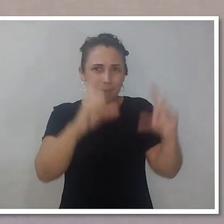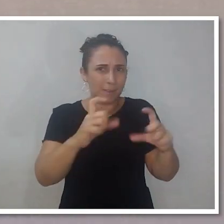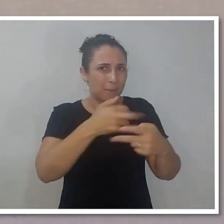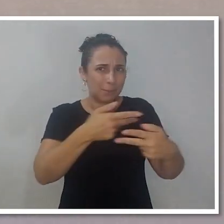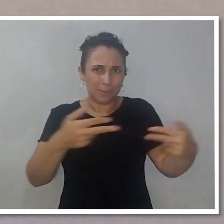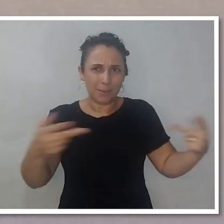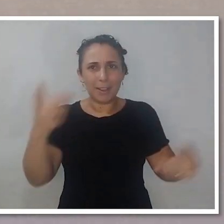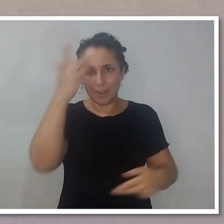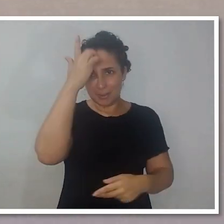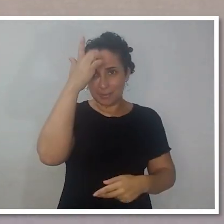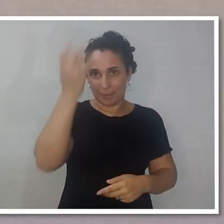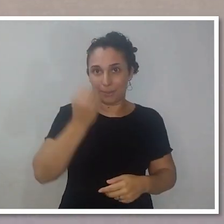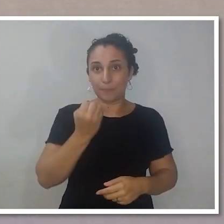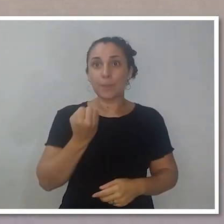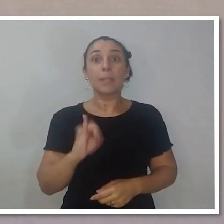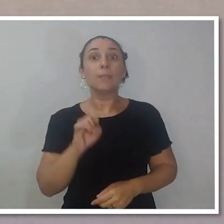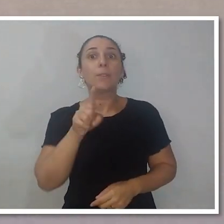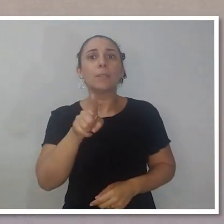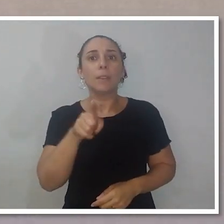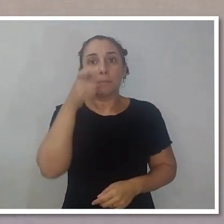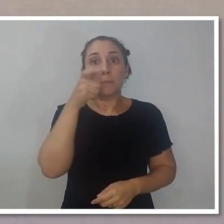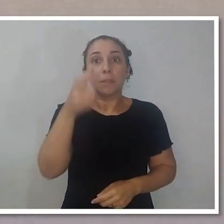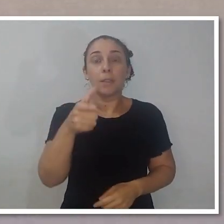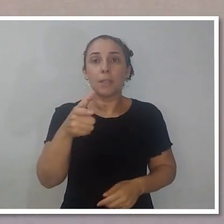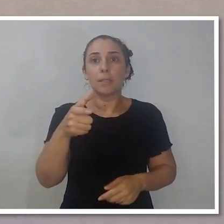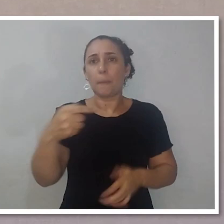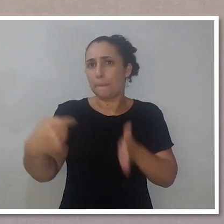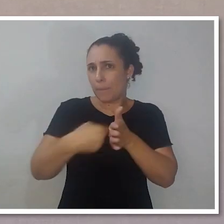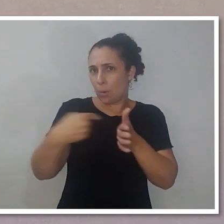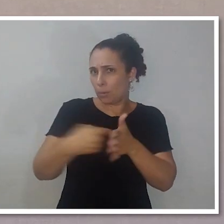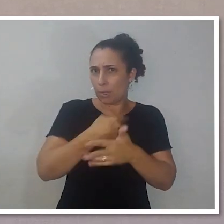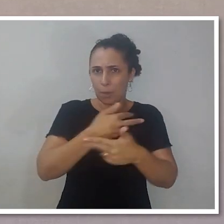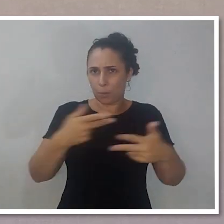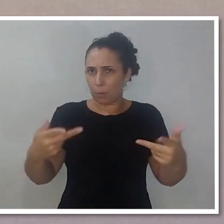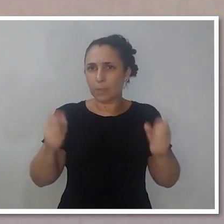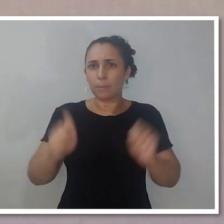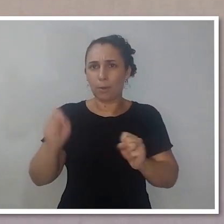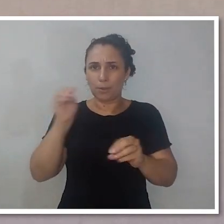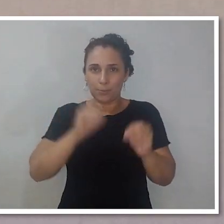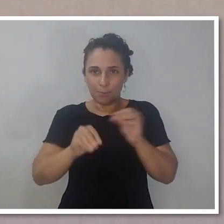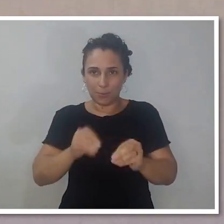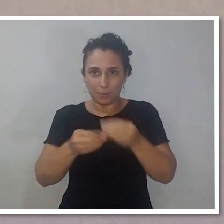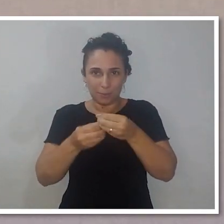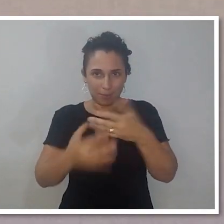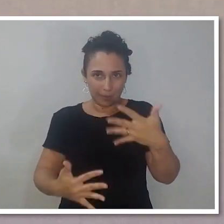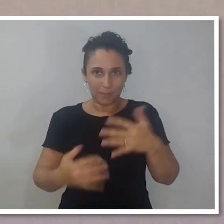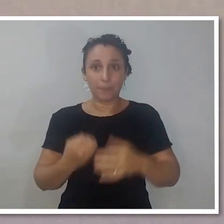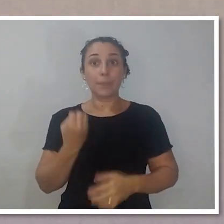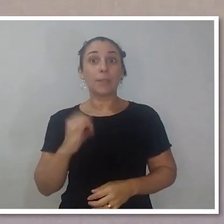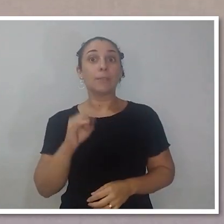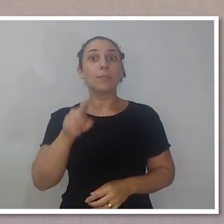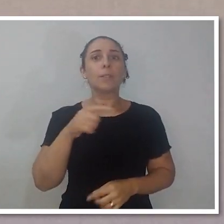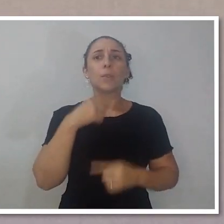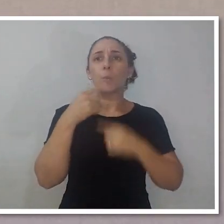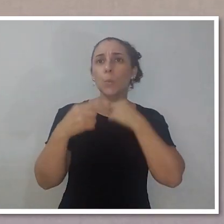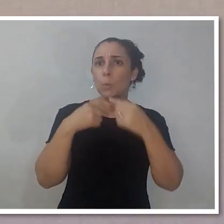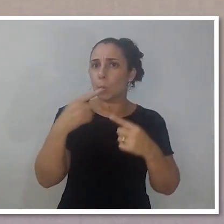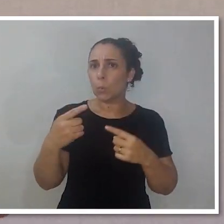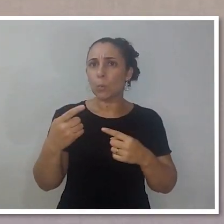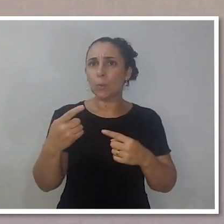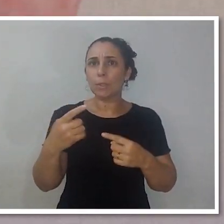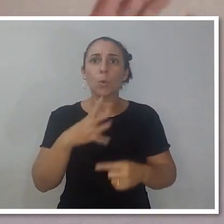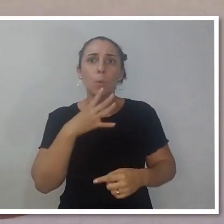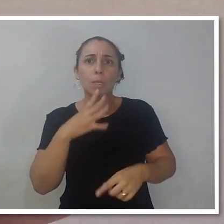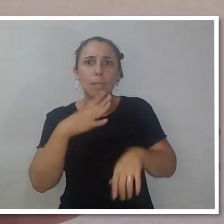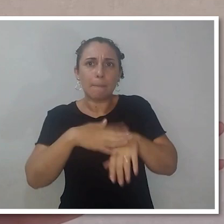E se você quer perguntar ou acrescentar alguma informação, utiliza aí os comentários. Ah, e se você quiser saber um pouco mais sobre algum dos